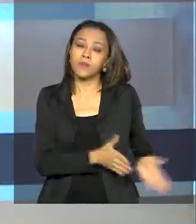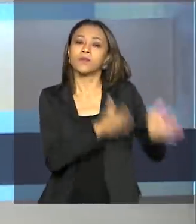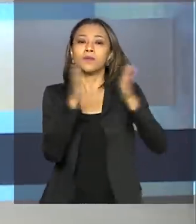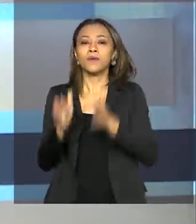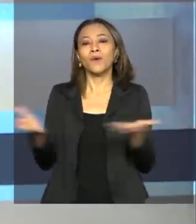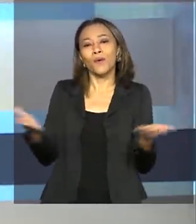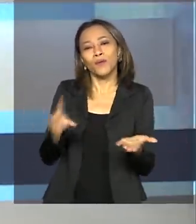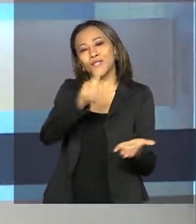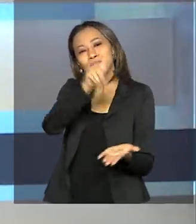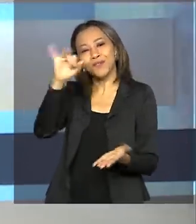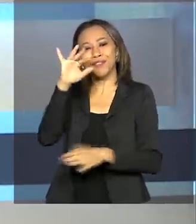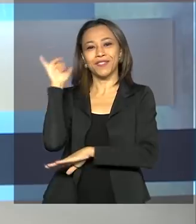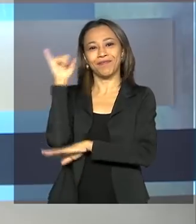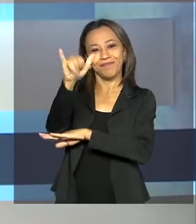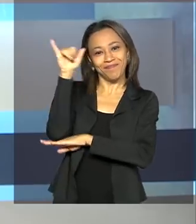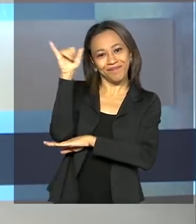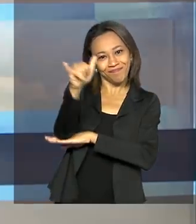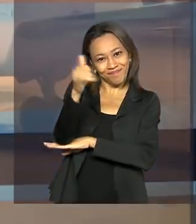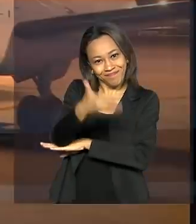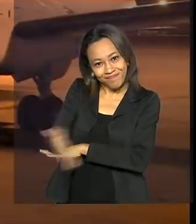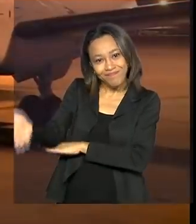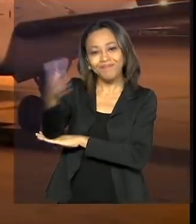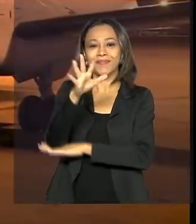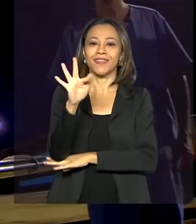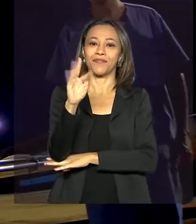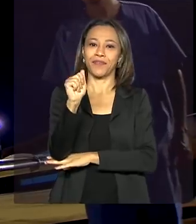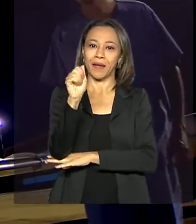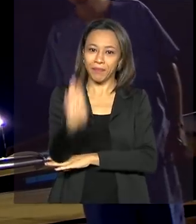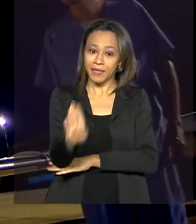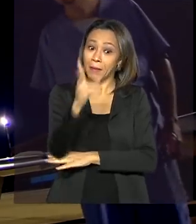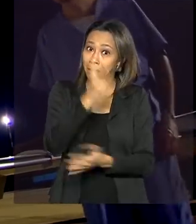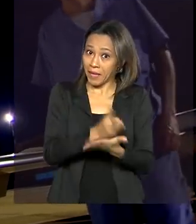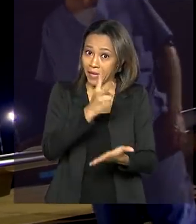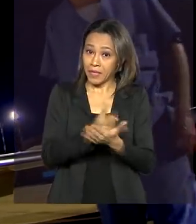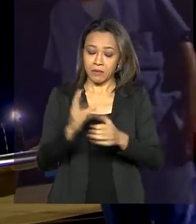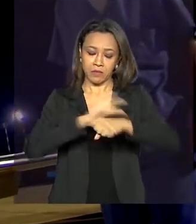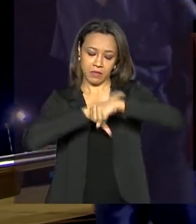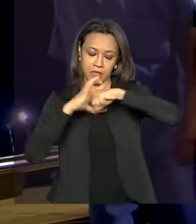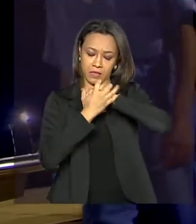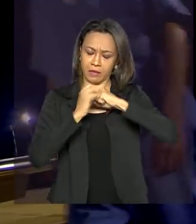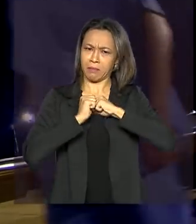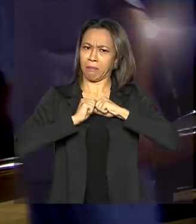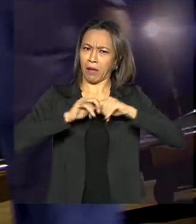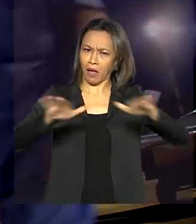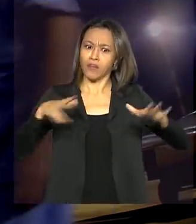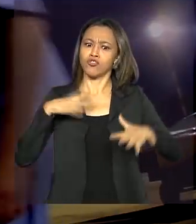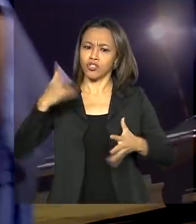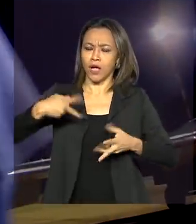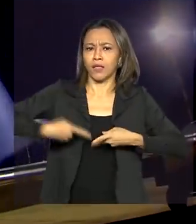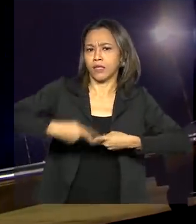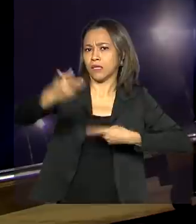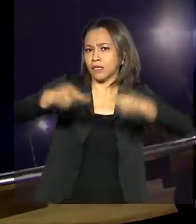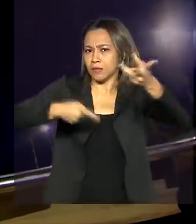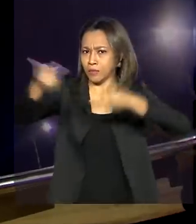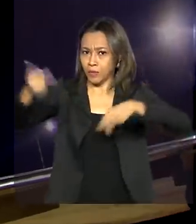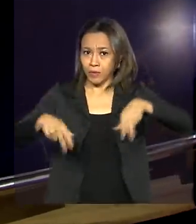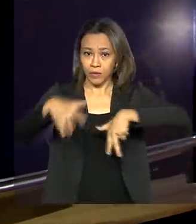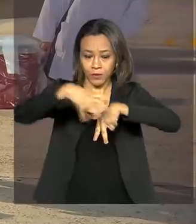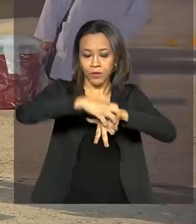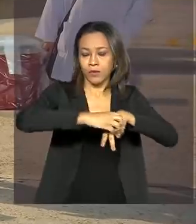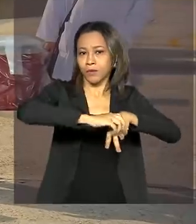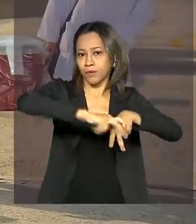hoje é o dia do aviador e da Força Aérea Brasileira. Mesmo com a pandemia, a FAB já transportou 170 órgãos para